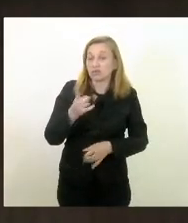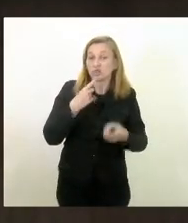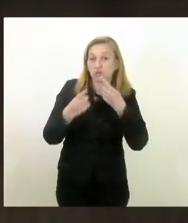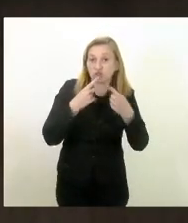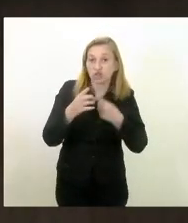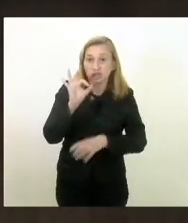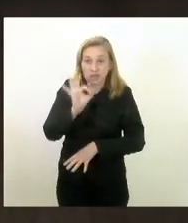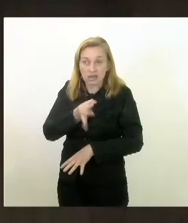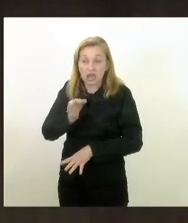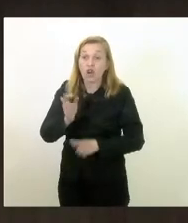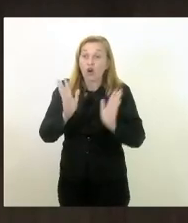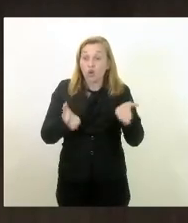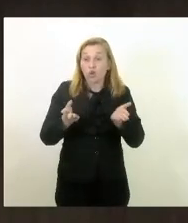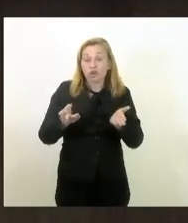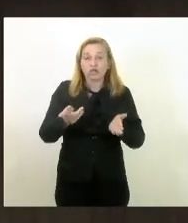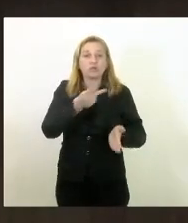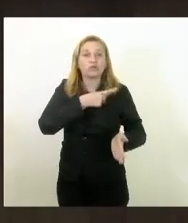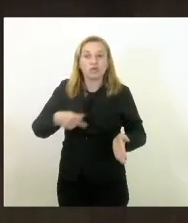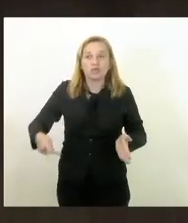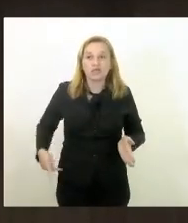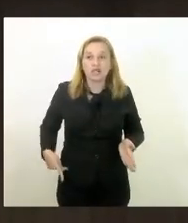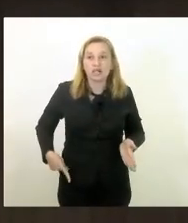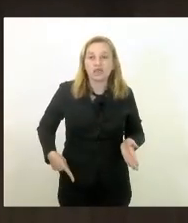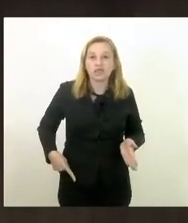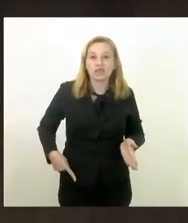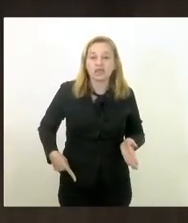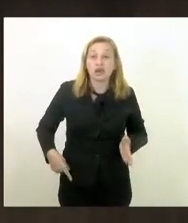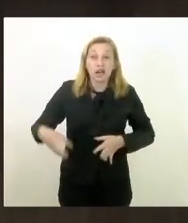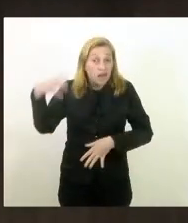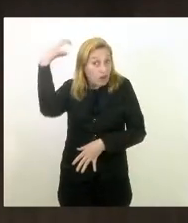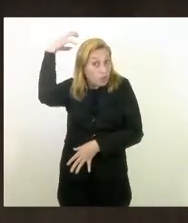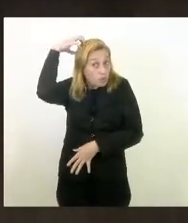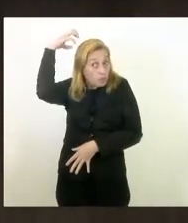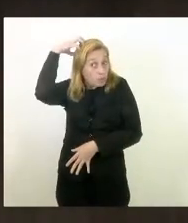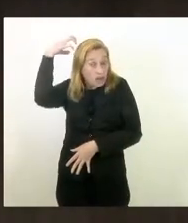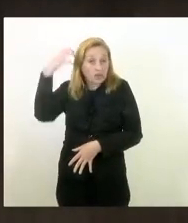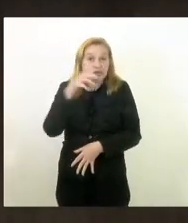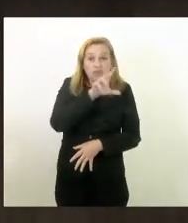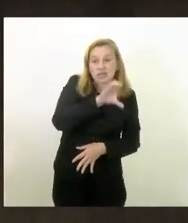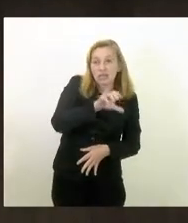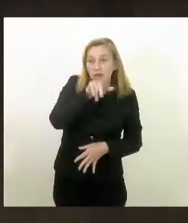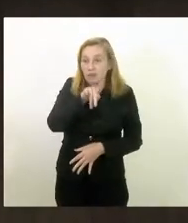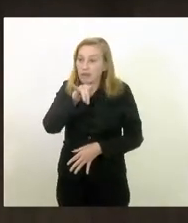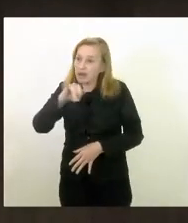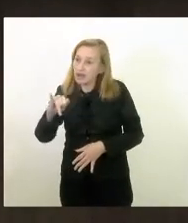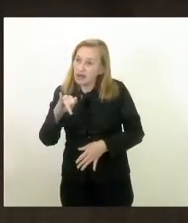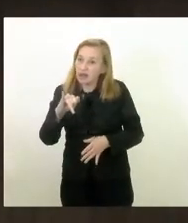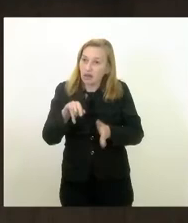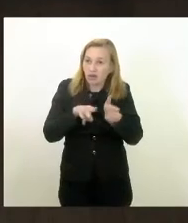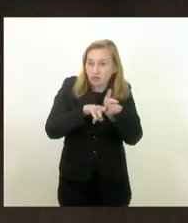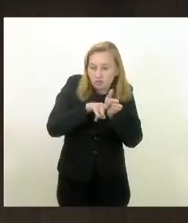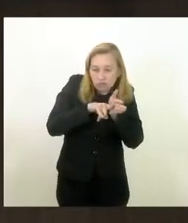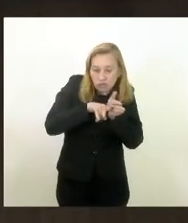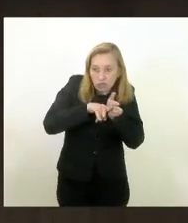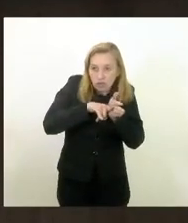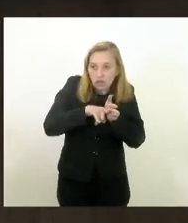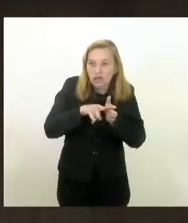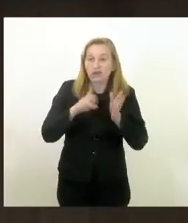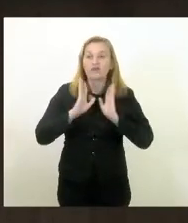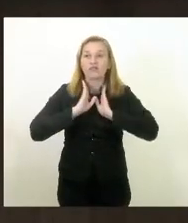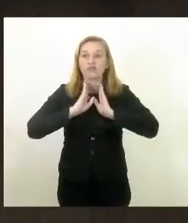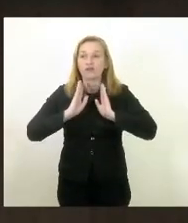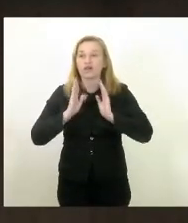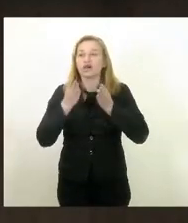é réu é investigado pela CPI pelo todo o processo de investigação das fake news